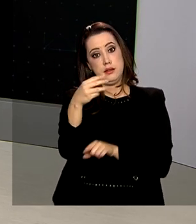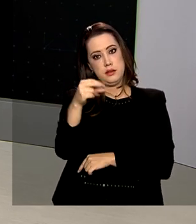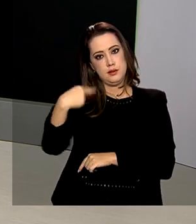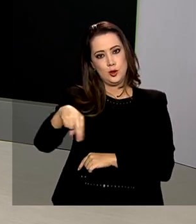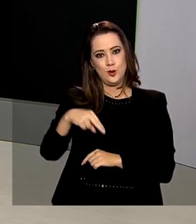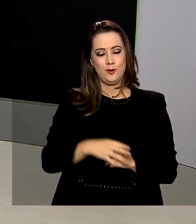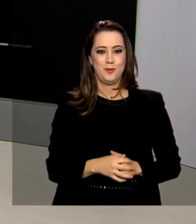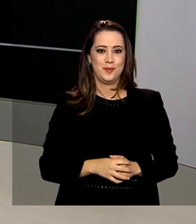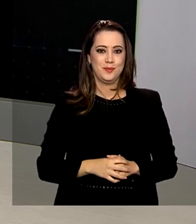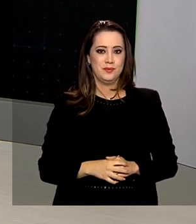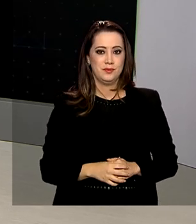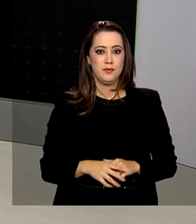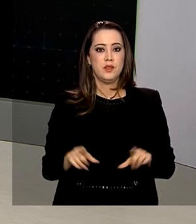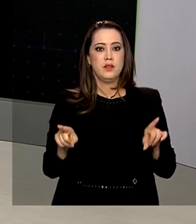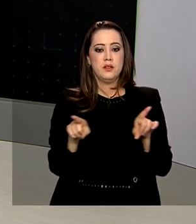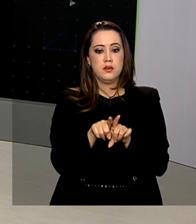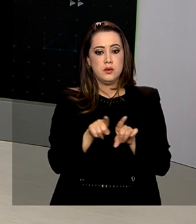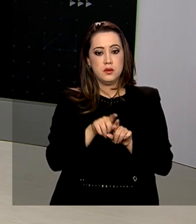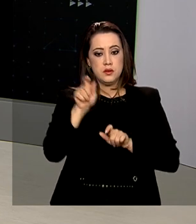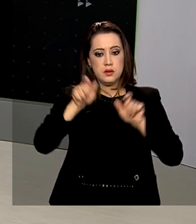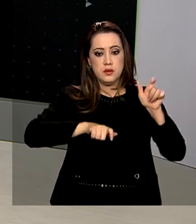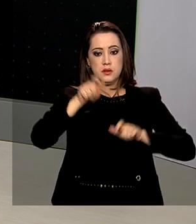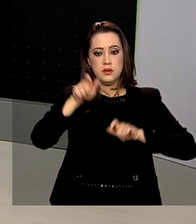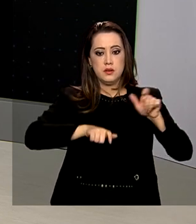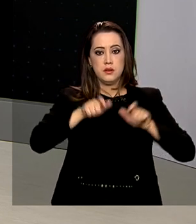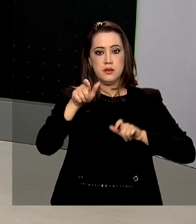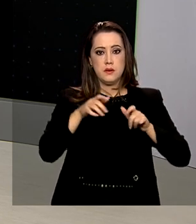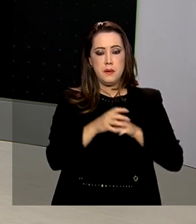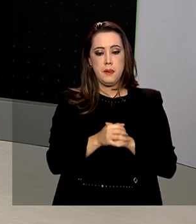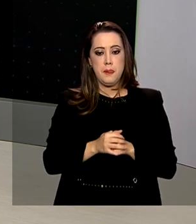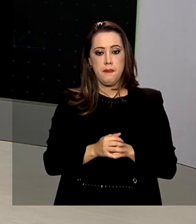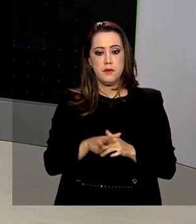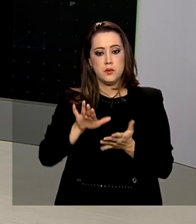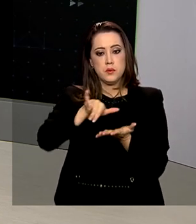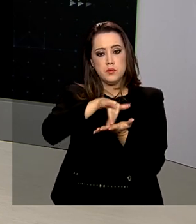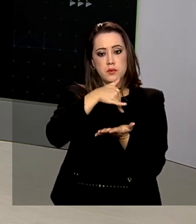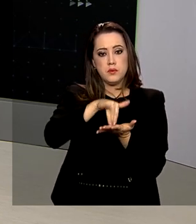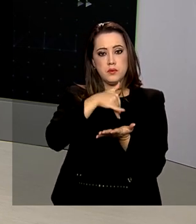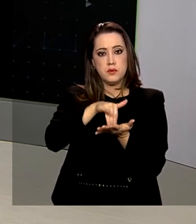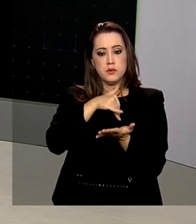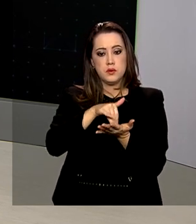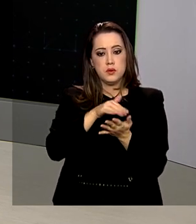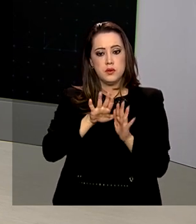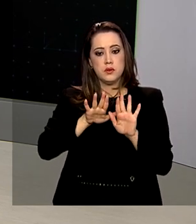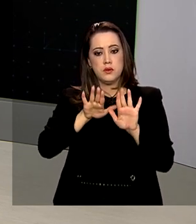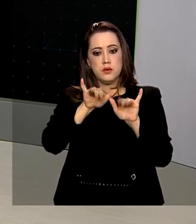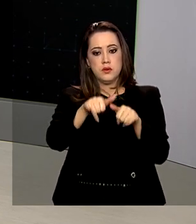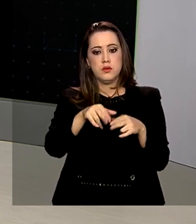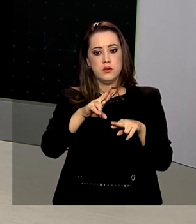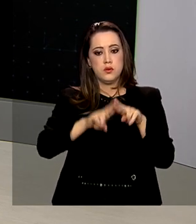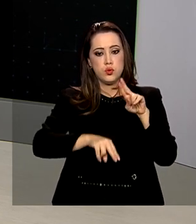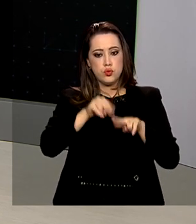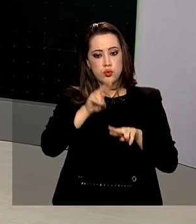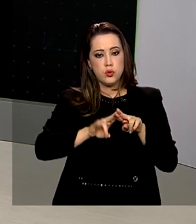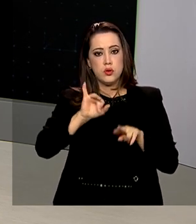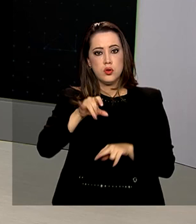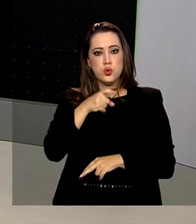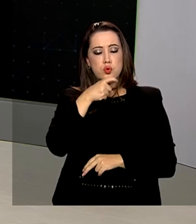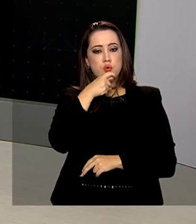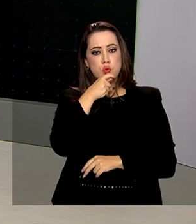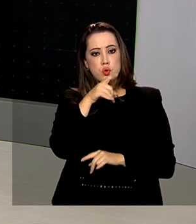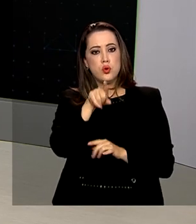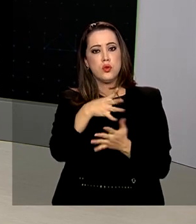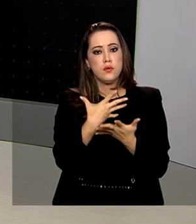novembro. Temos ainda as pessoas que se cadastraram no final de junho e julho, início de julho,